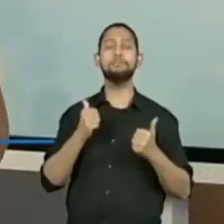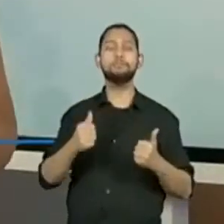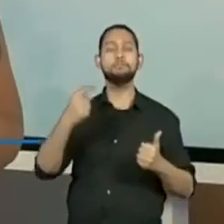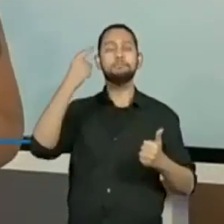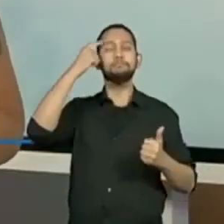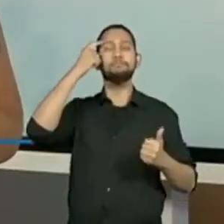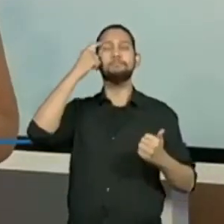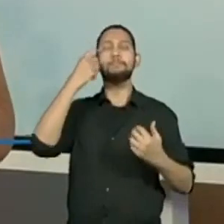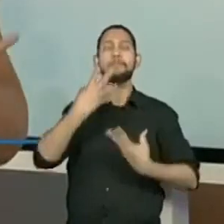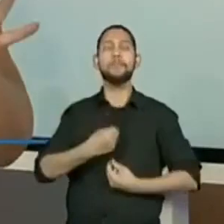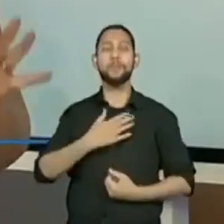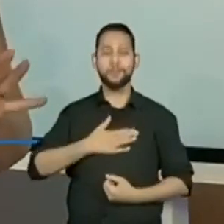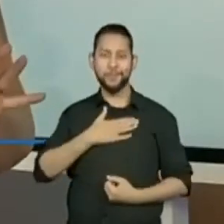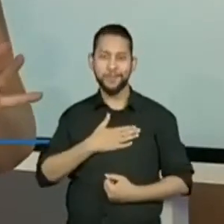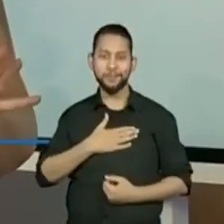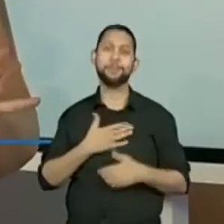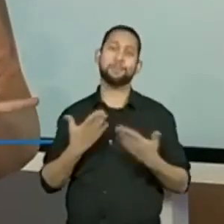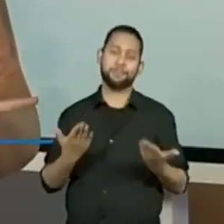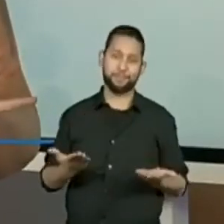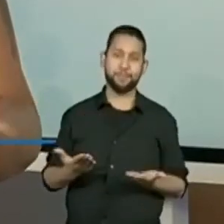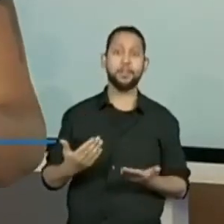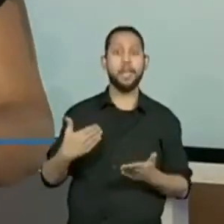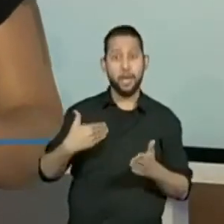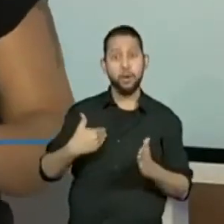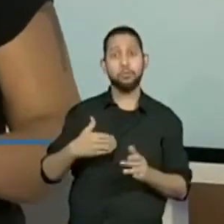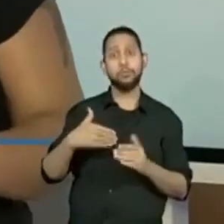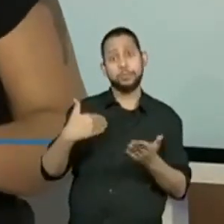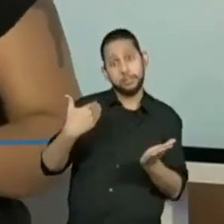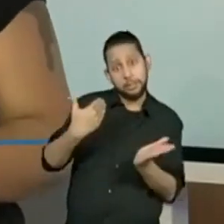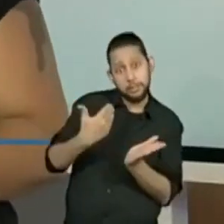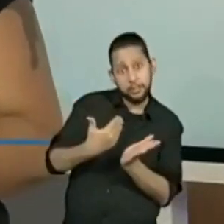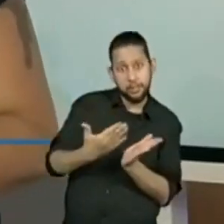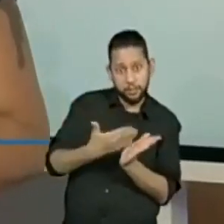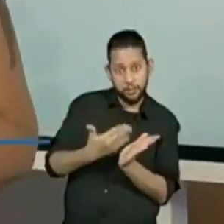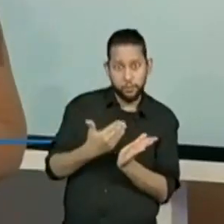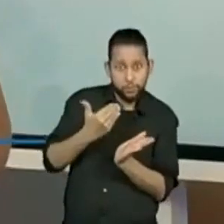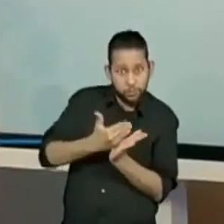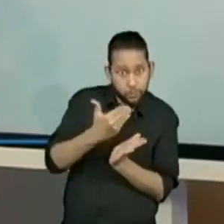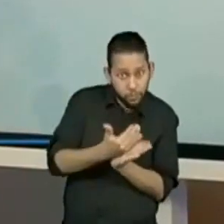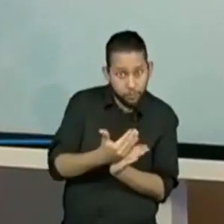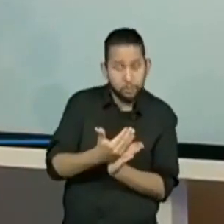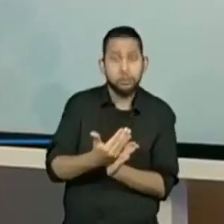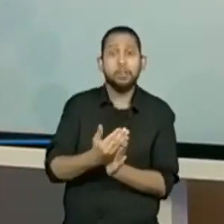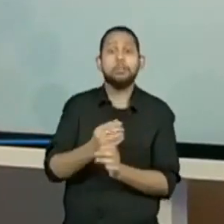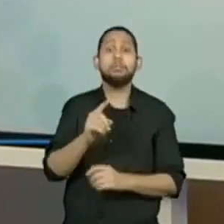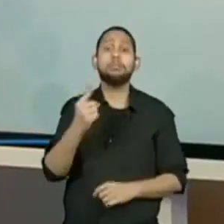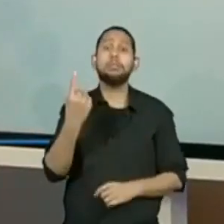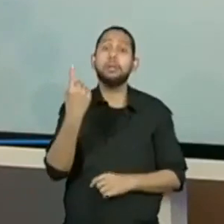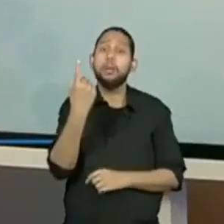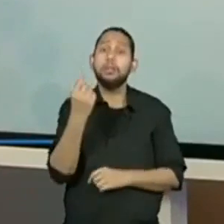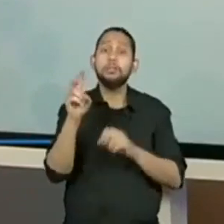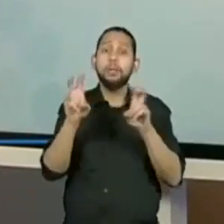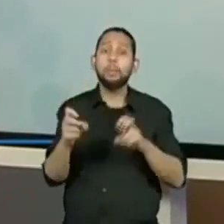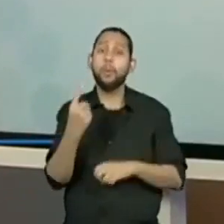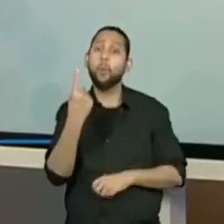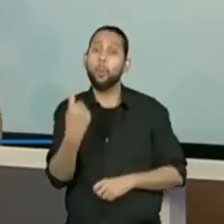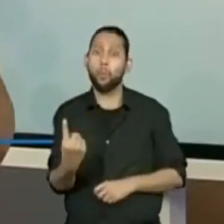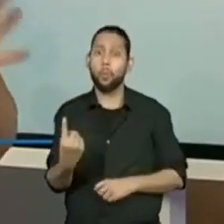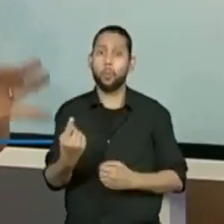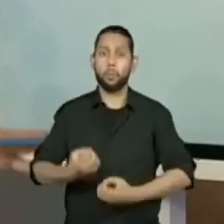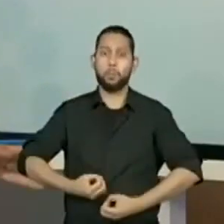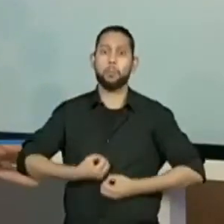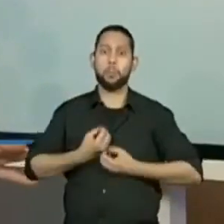continuidade à nossa sequência, tratando um pouquinho mais de um poeta, aos seus